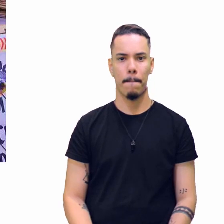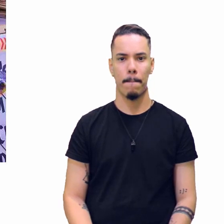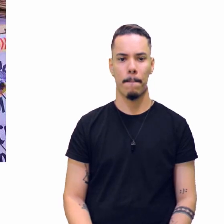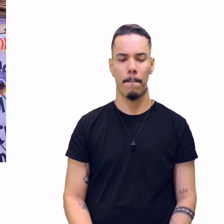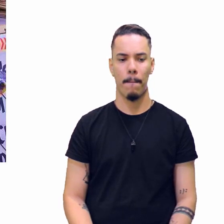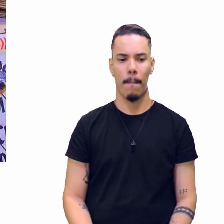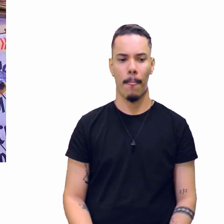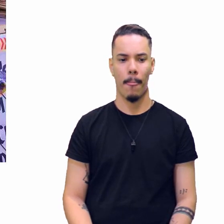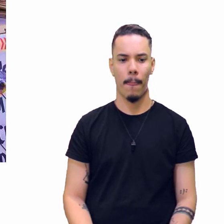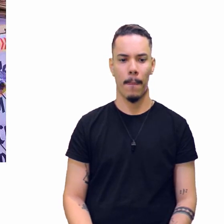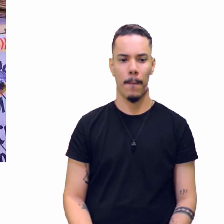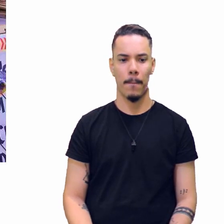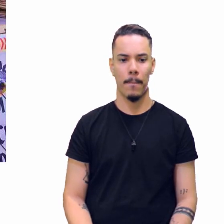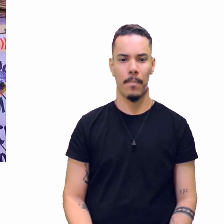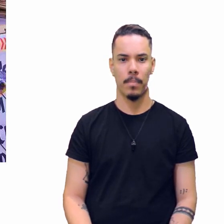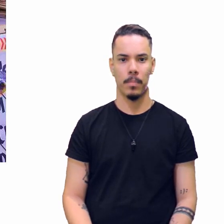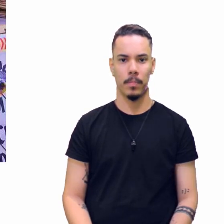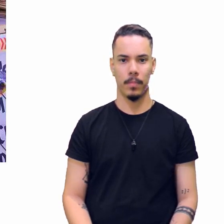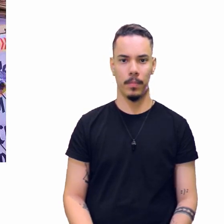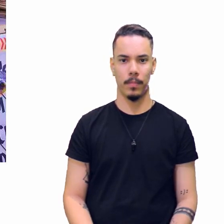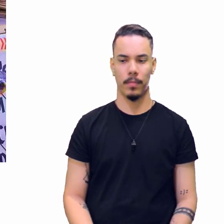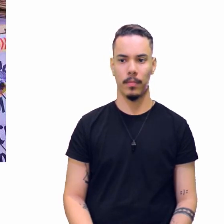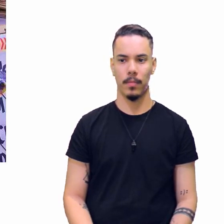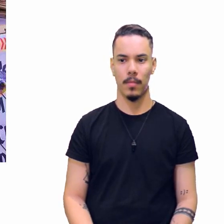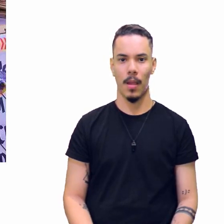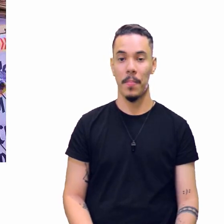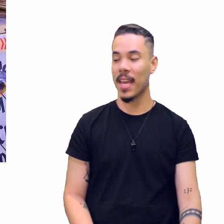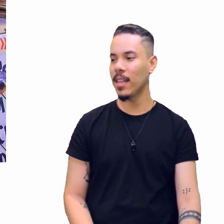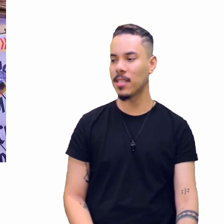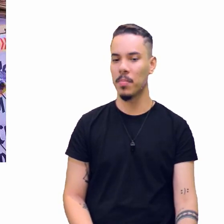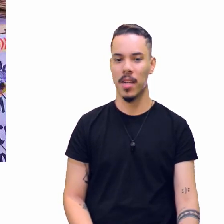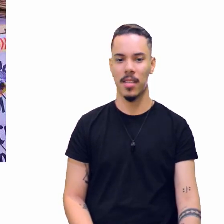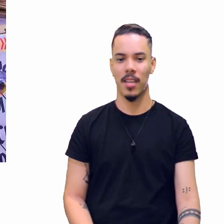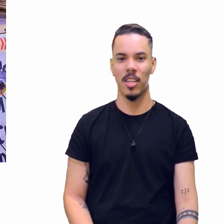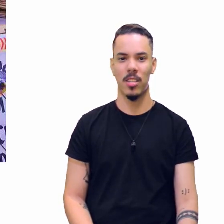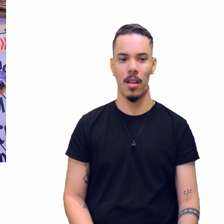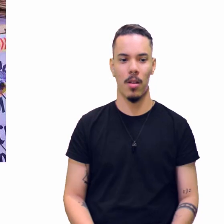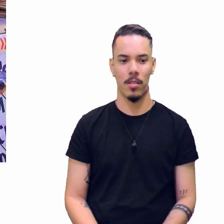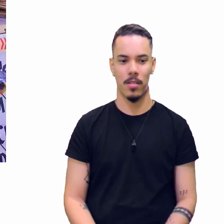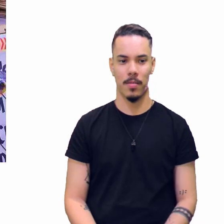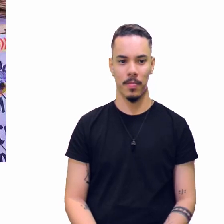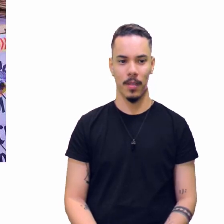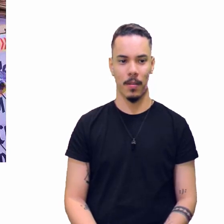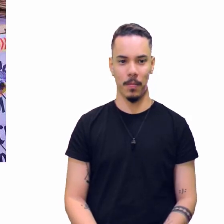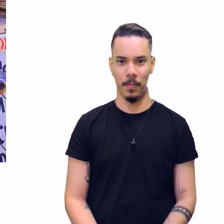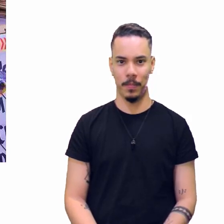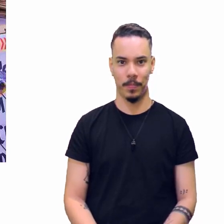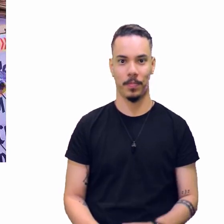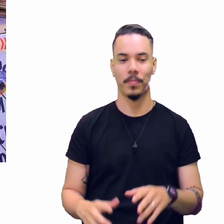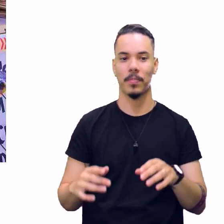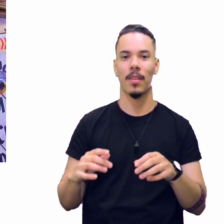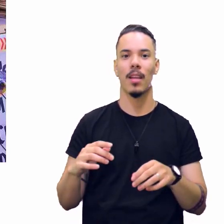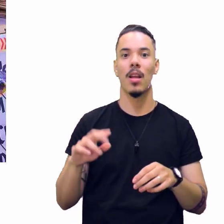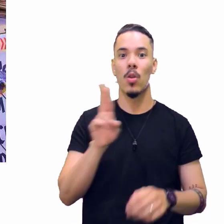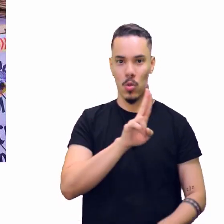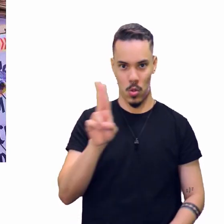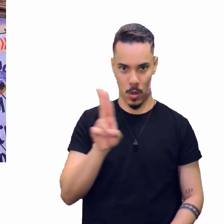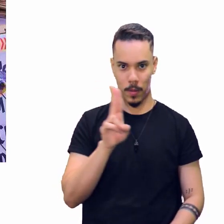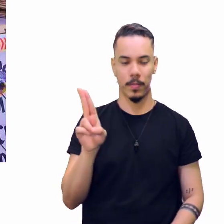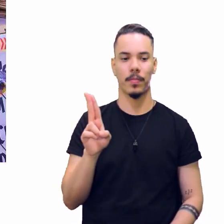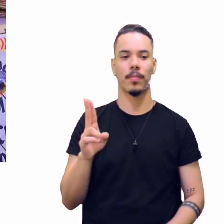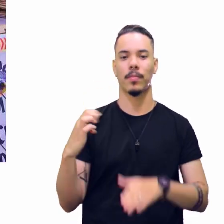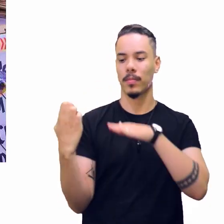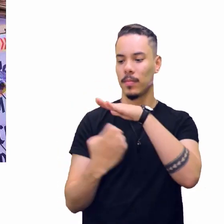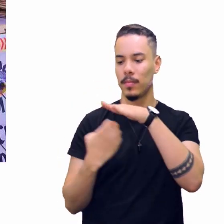Grande empresa, grande negócio. Como é que é o nome? Não estou lembrado. Pequenas empresas e grande negócio.